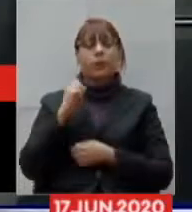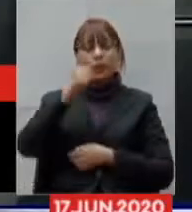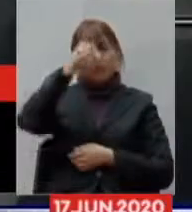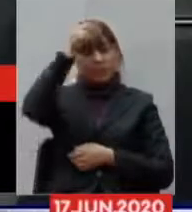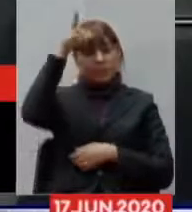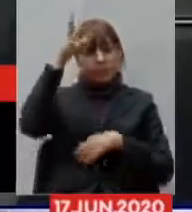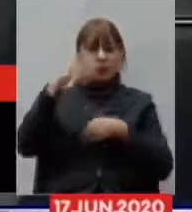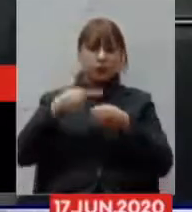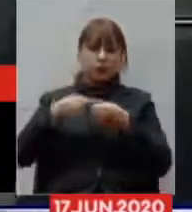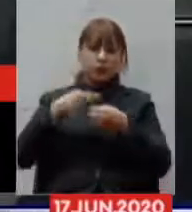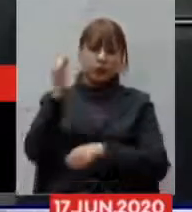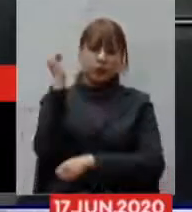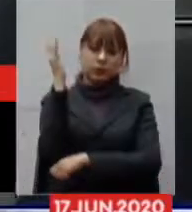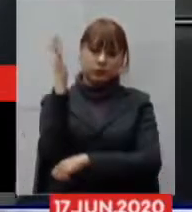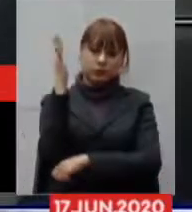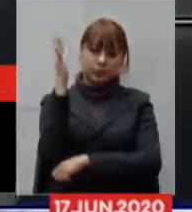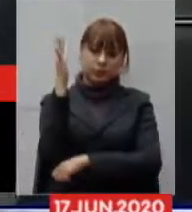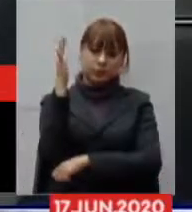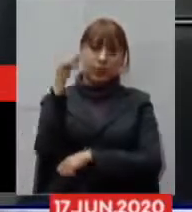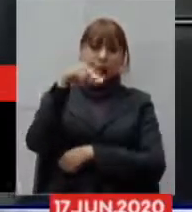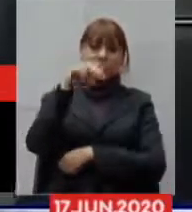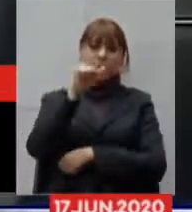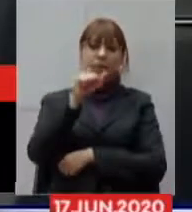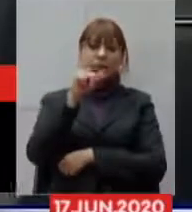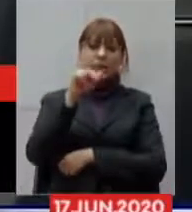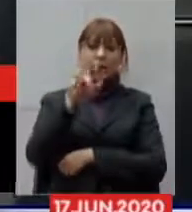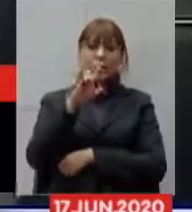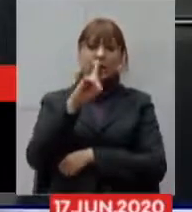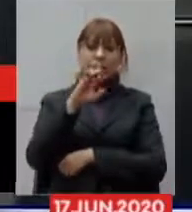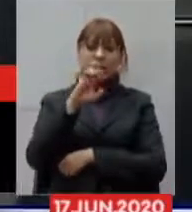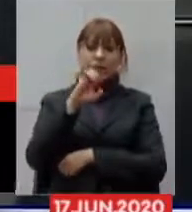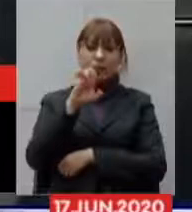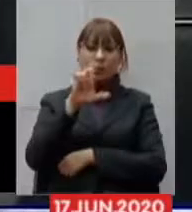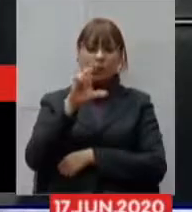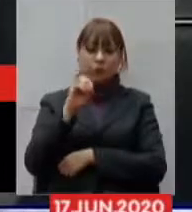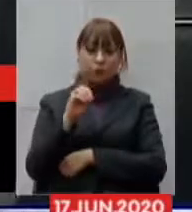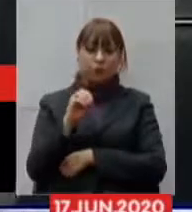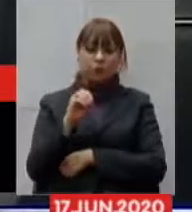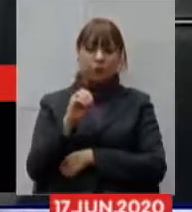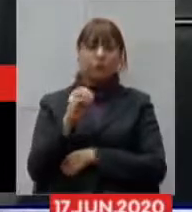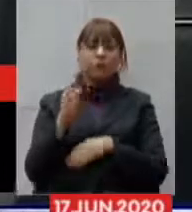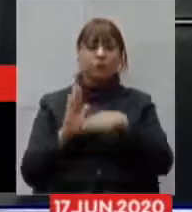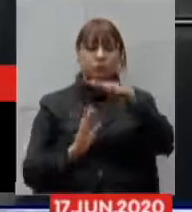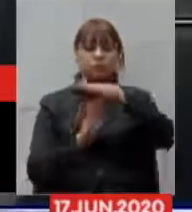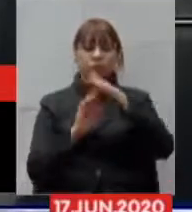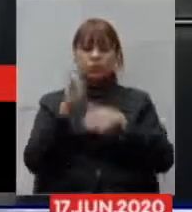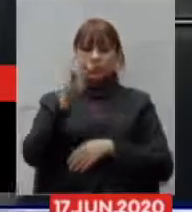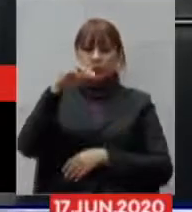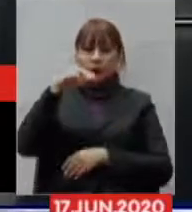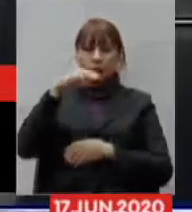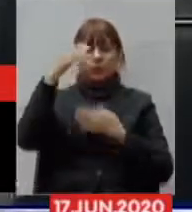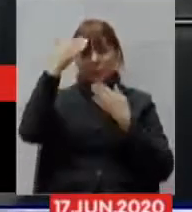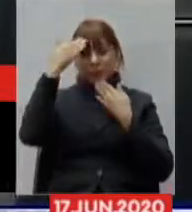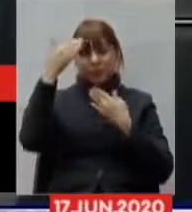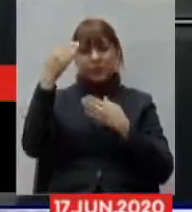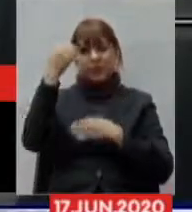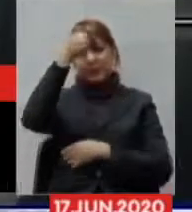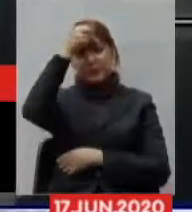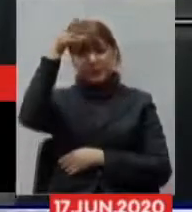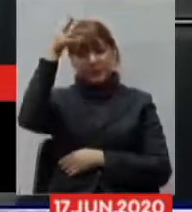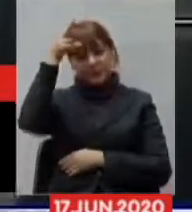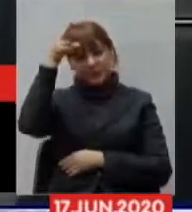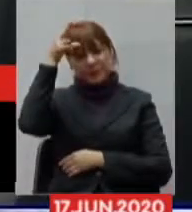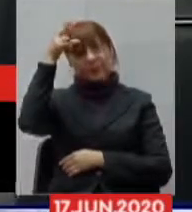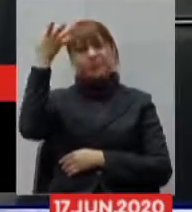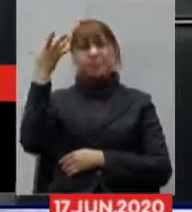Patinga, Nardiello Rocha de Oliveira, que terá também o prazo de cinco minutos. Muito obrigado, prefeito, pela sua